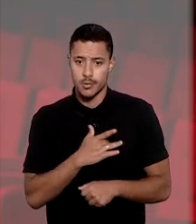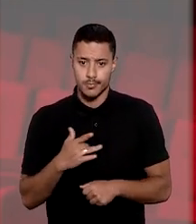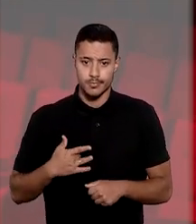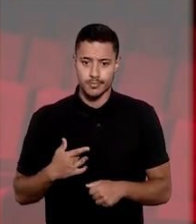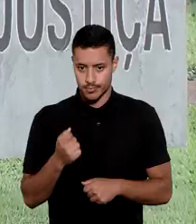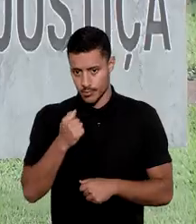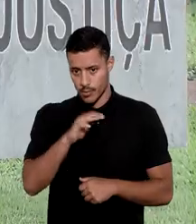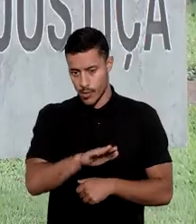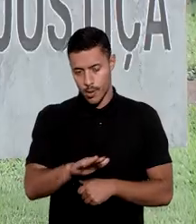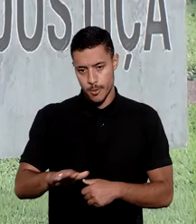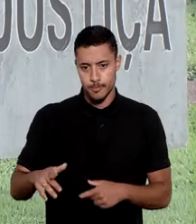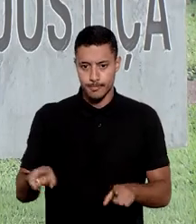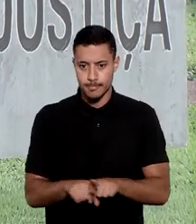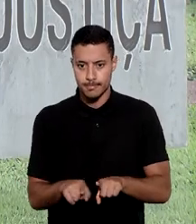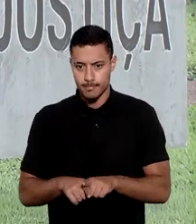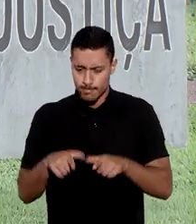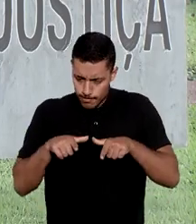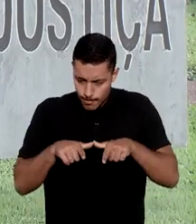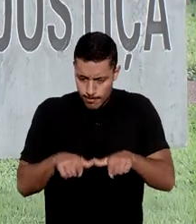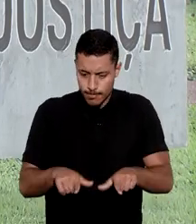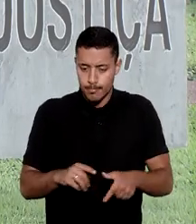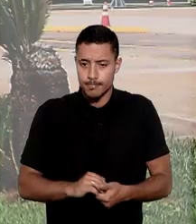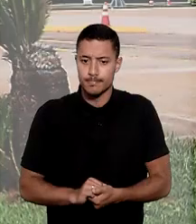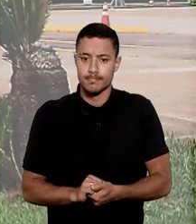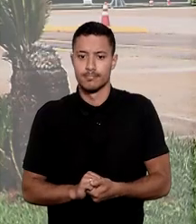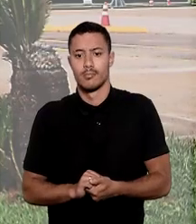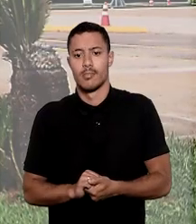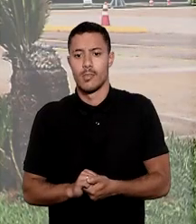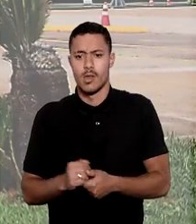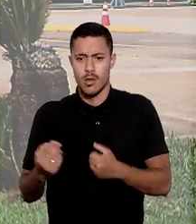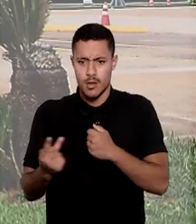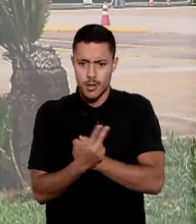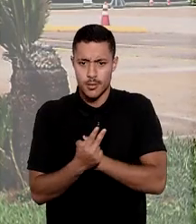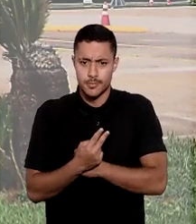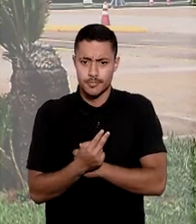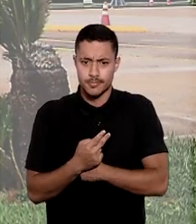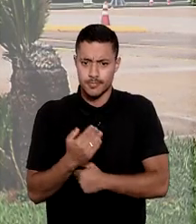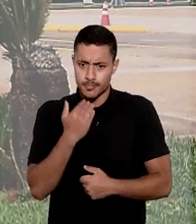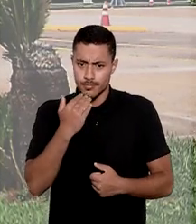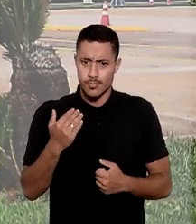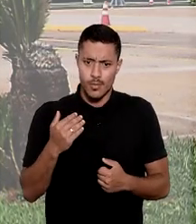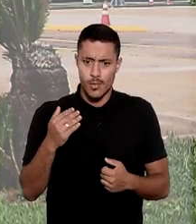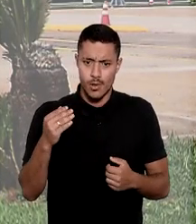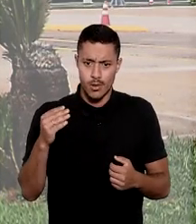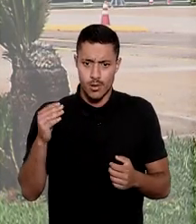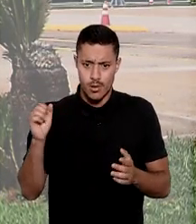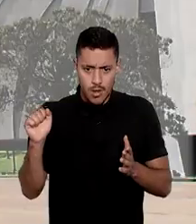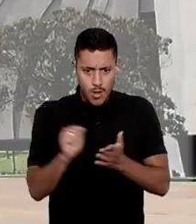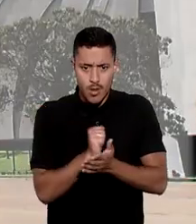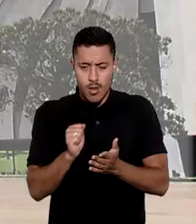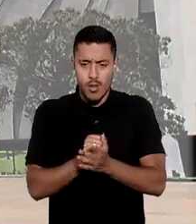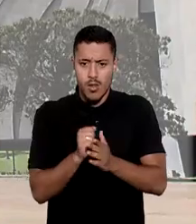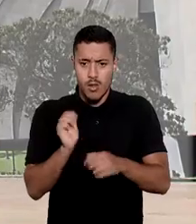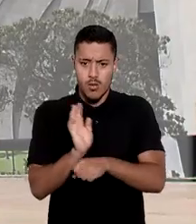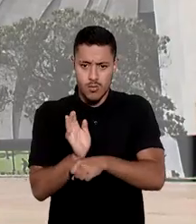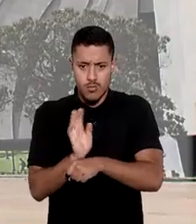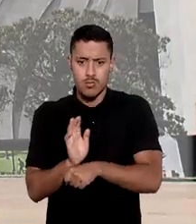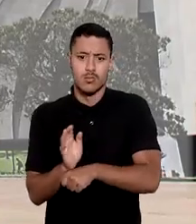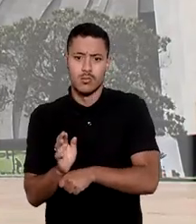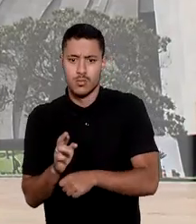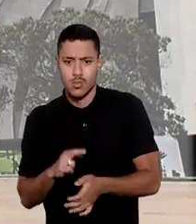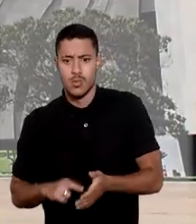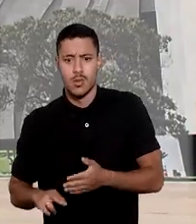envolvidos. No habeas corpus ao STJ, a defesa reiterou o pedido de exclusão dos vídeos e a consequente anulação do